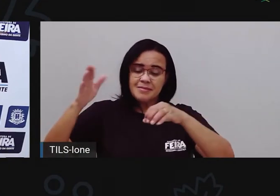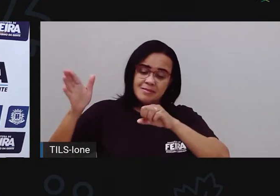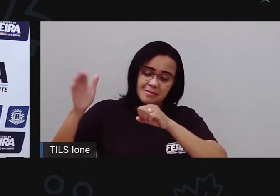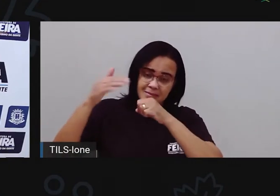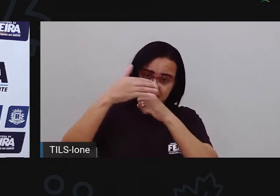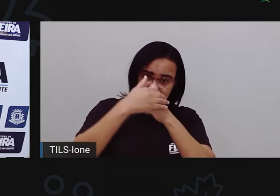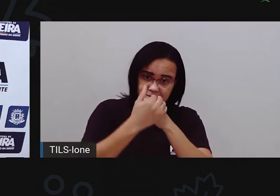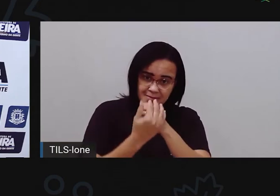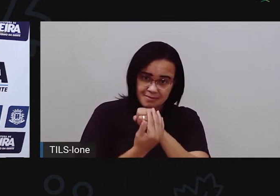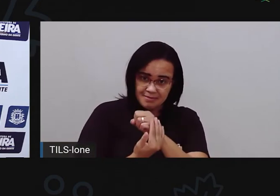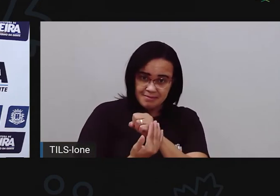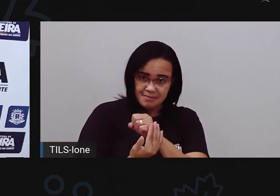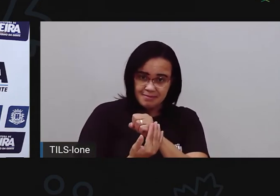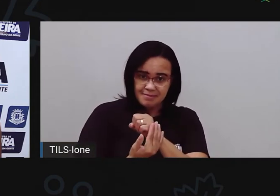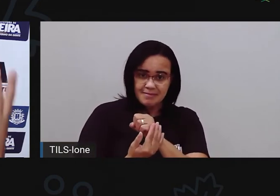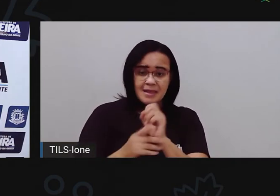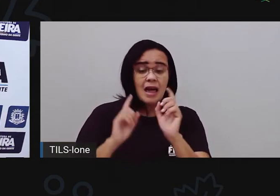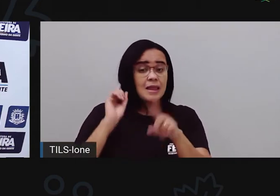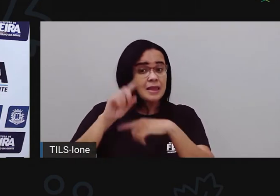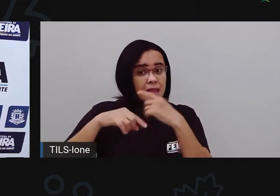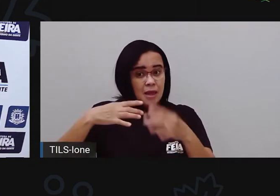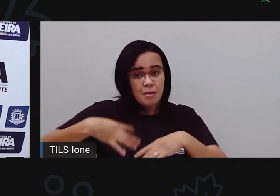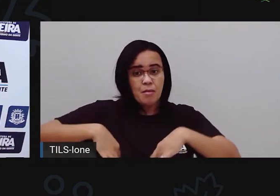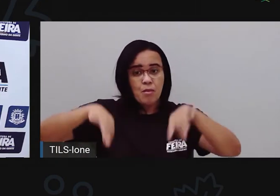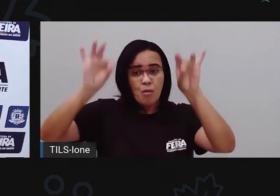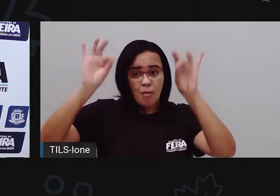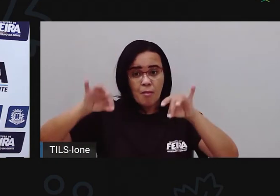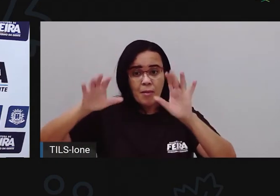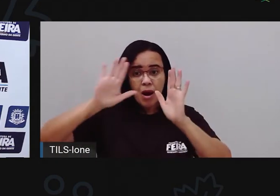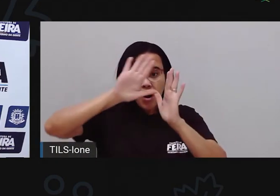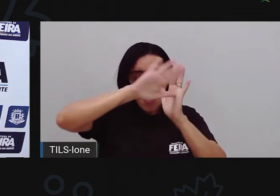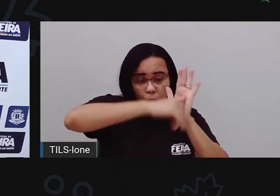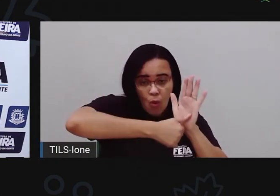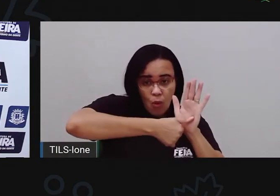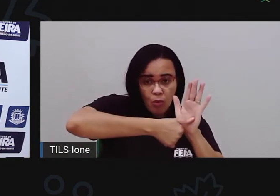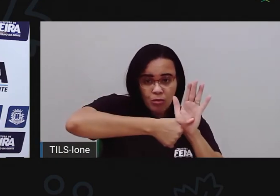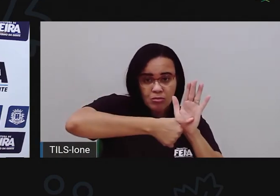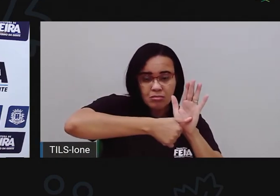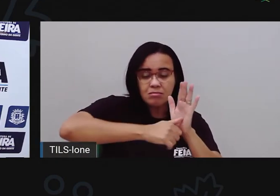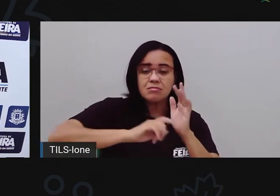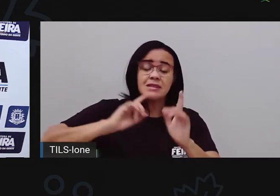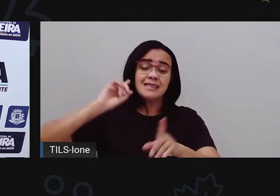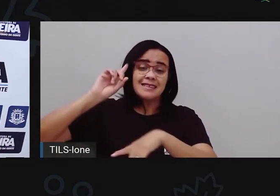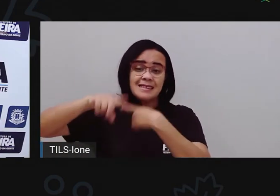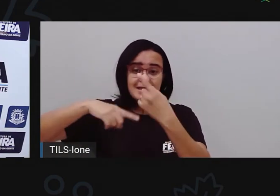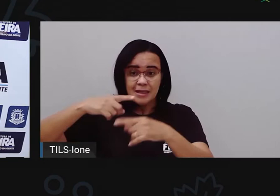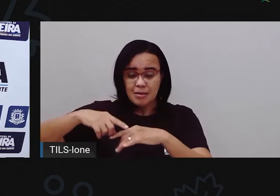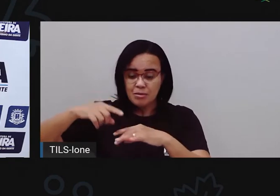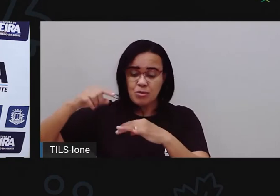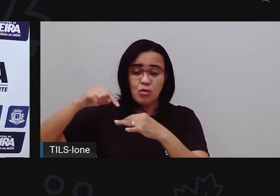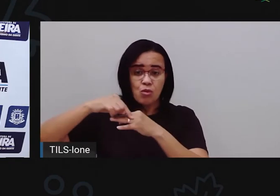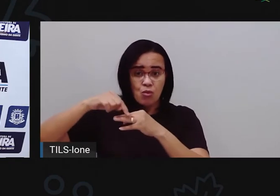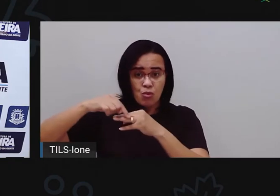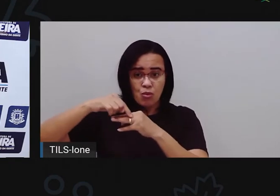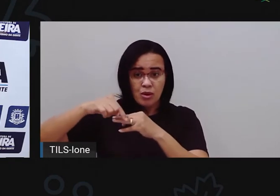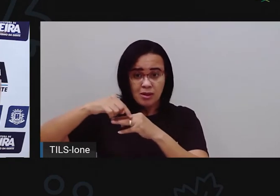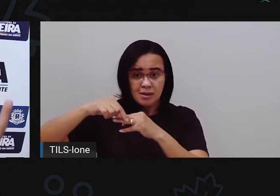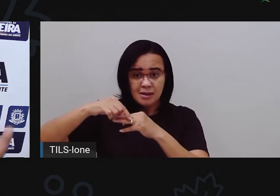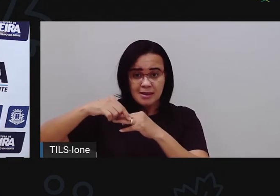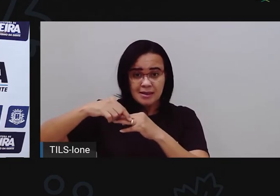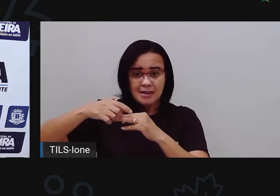O pano que cobria o anel foi roubado, né? Depois, o anel foi